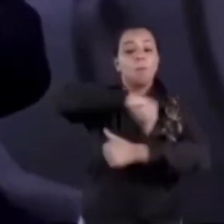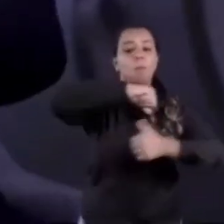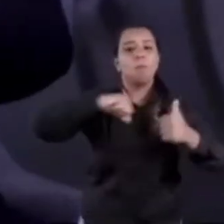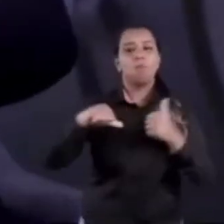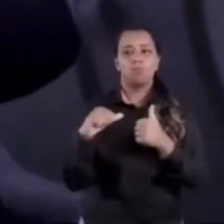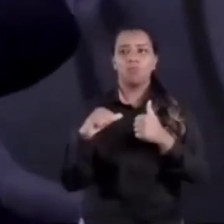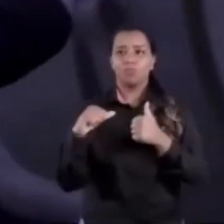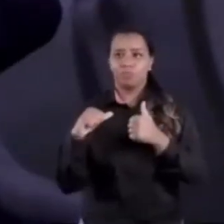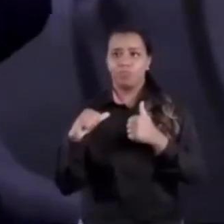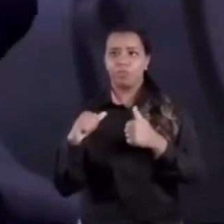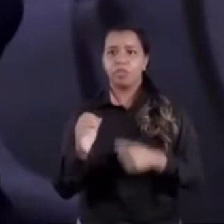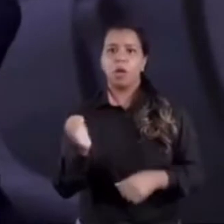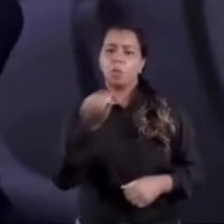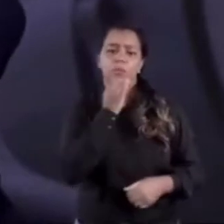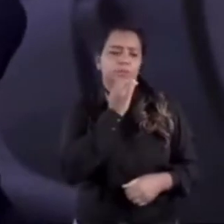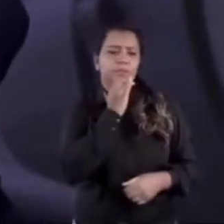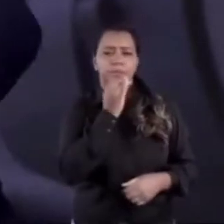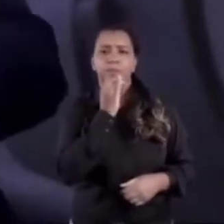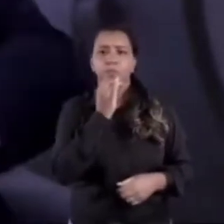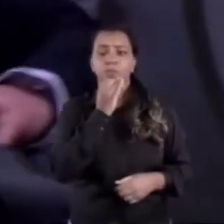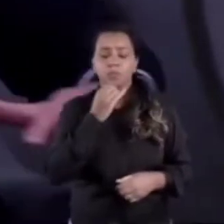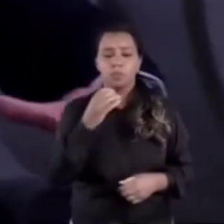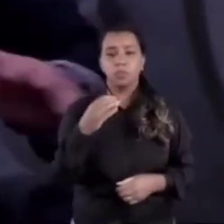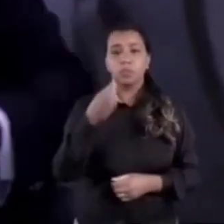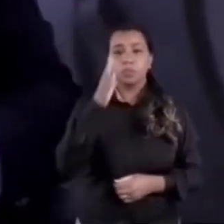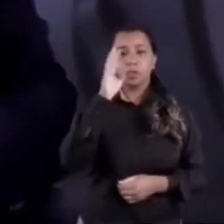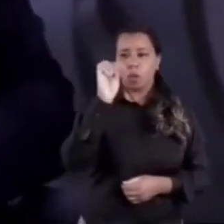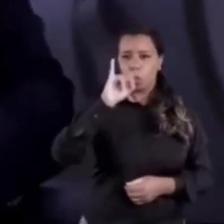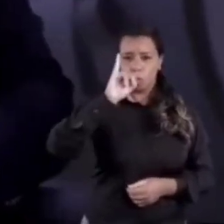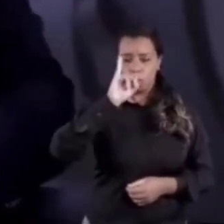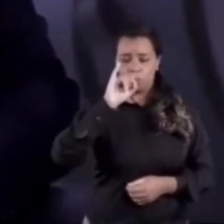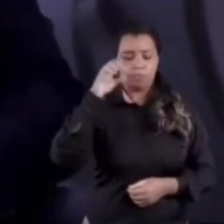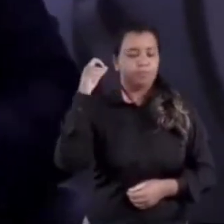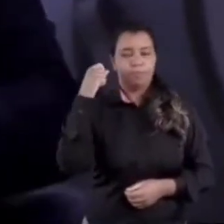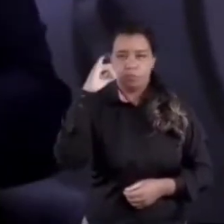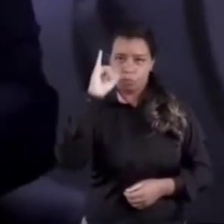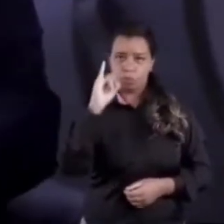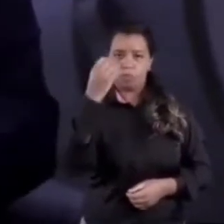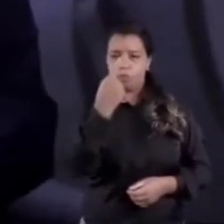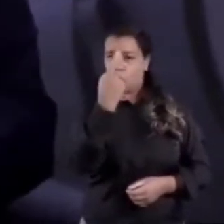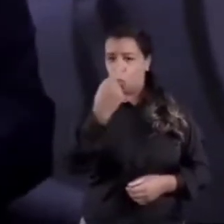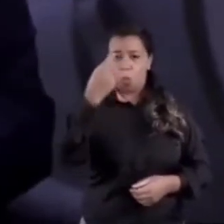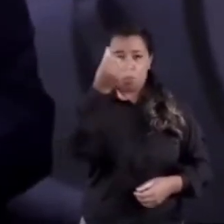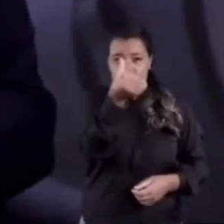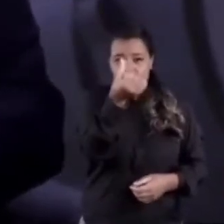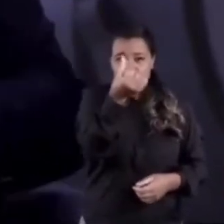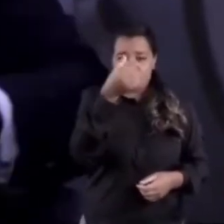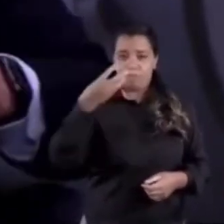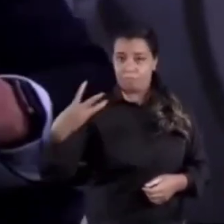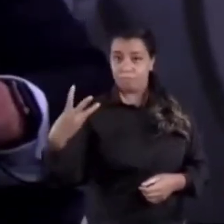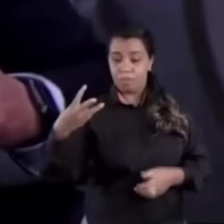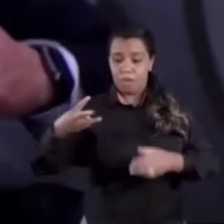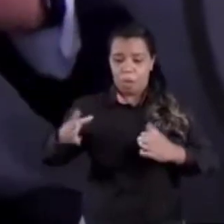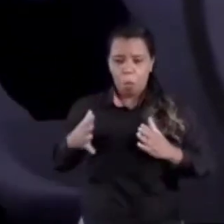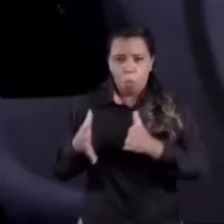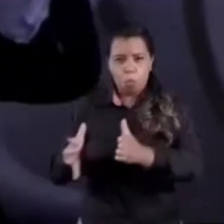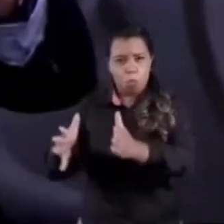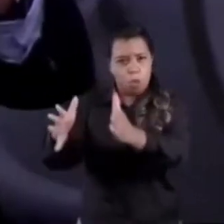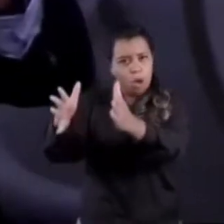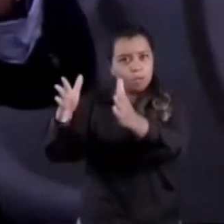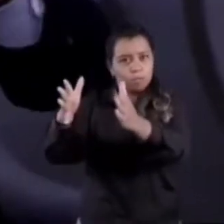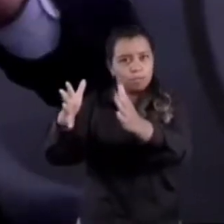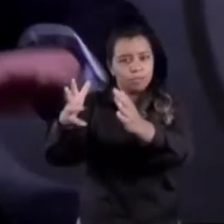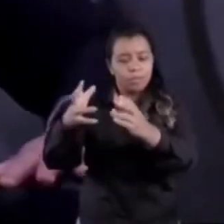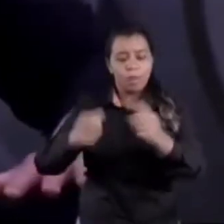uma ideia, a pavimentação da 163 mudou a lógica de frete no Brasil. Quando a gente conseguiu pavimentar a 163, o frete agrícola na